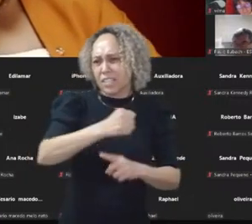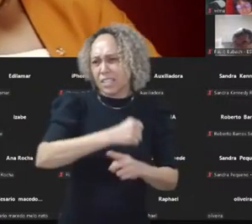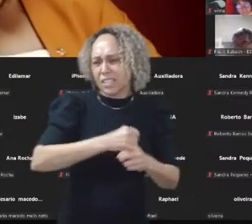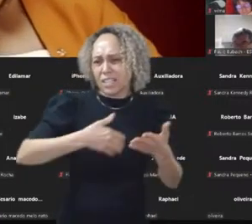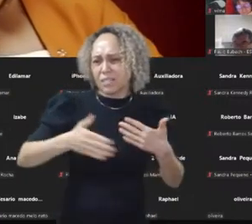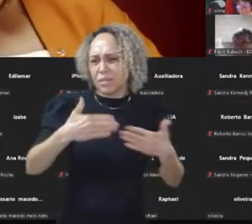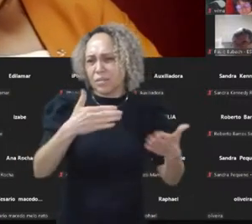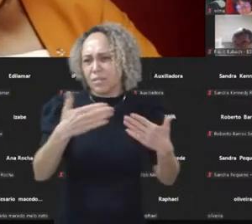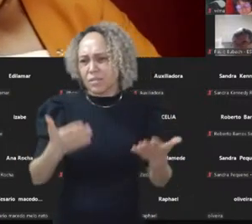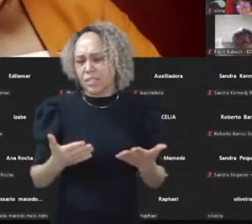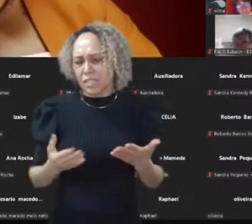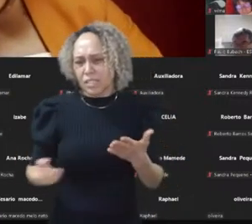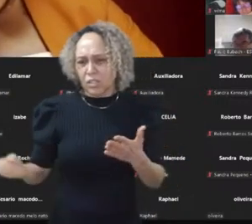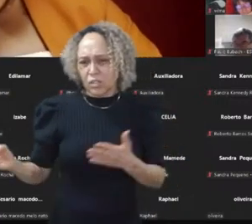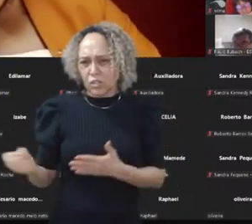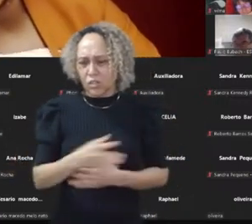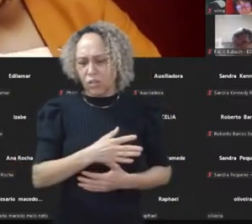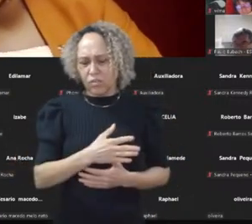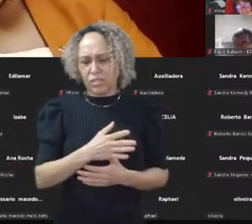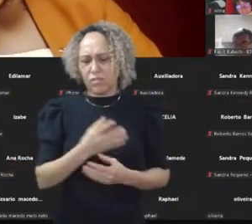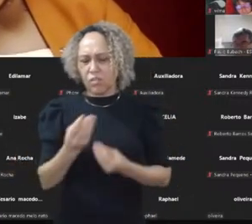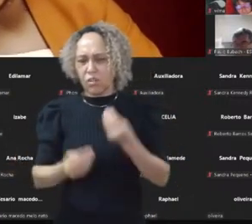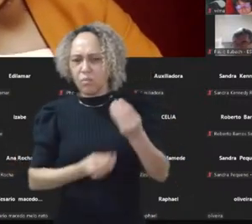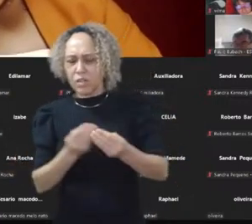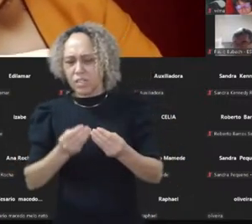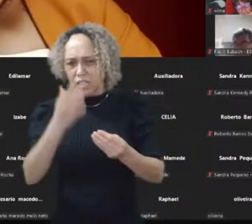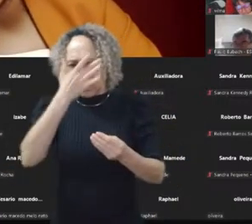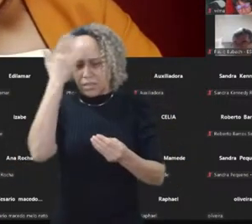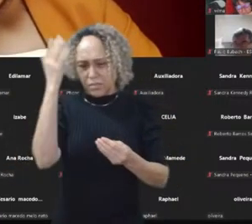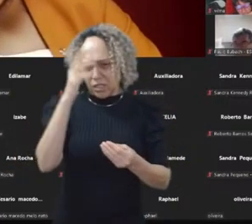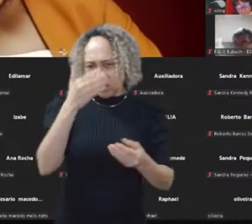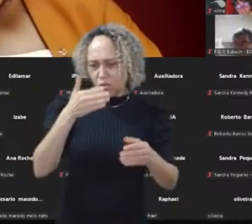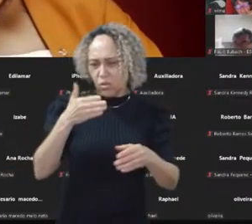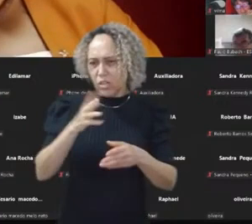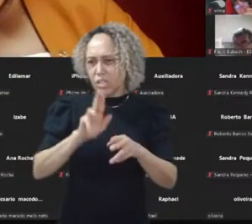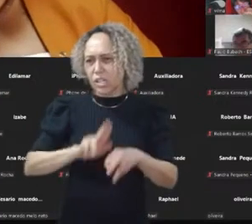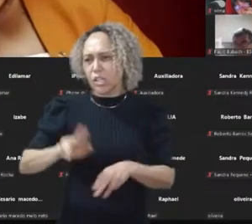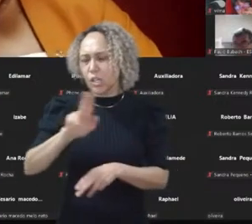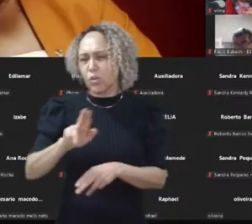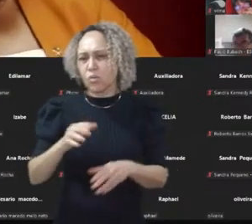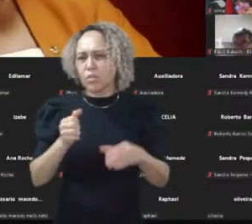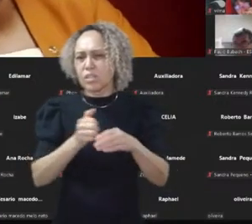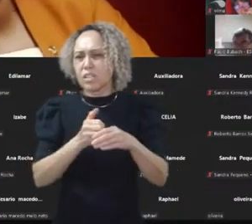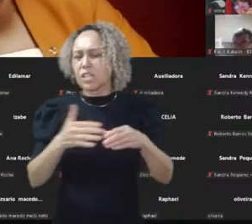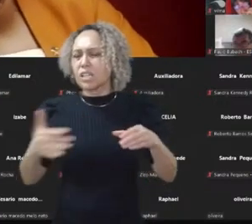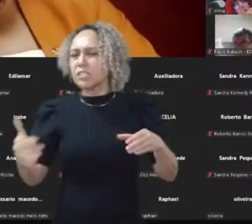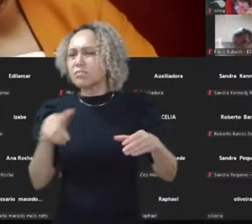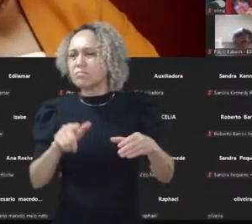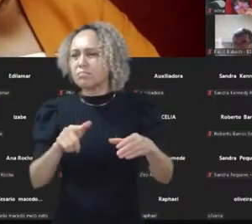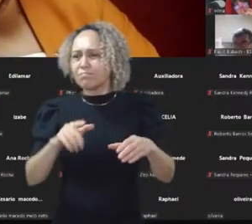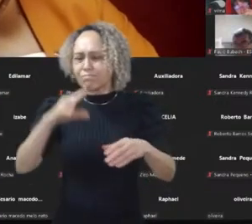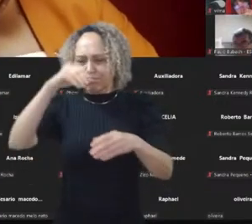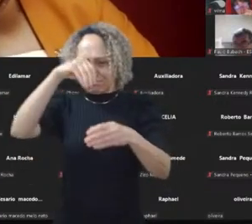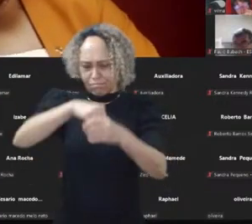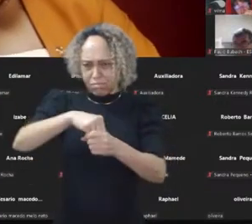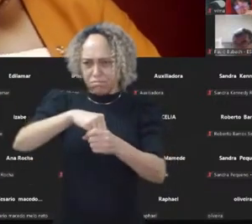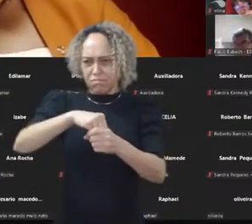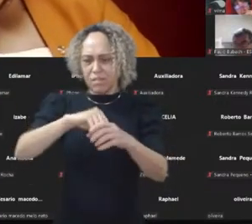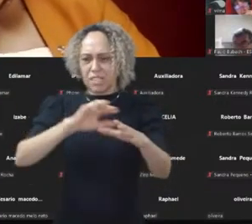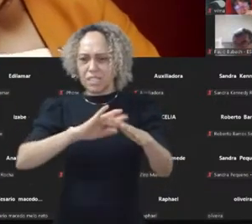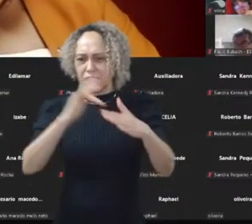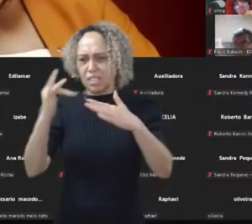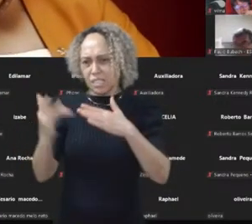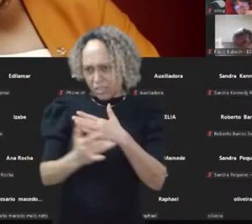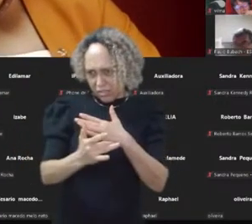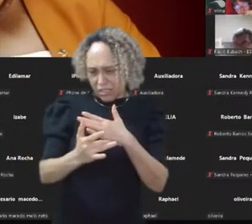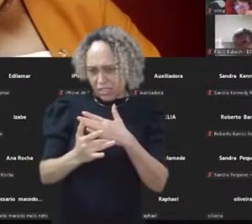inclusive, novas formas de interação entre os usuários e que foi caracterizada por ser o berço das redes sociais. A